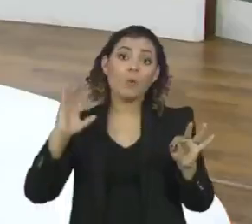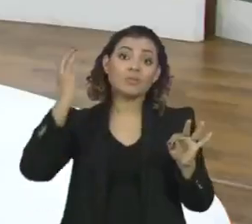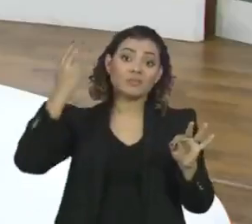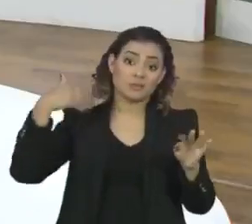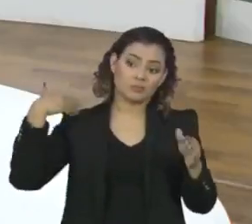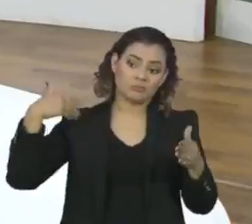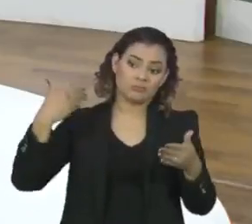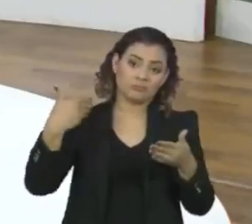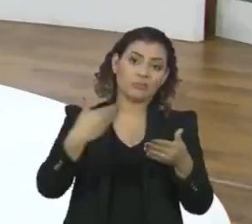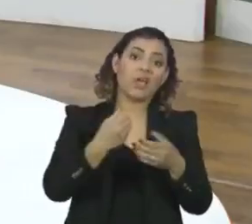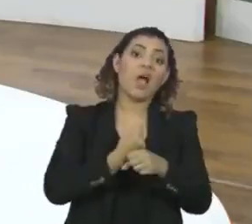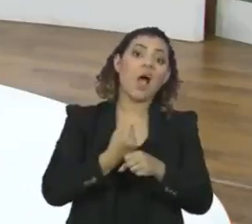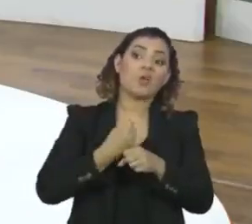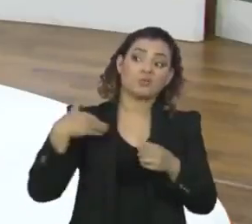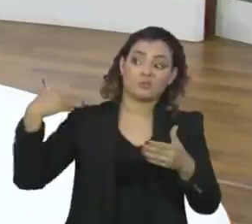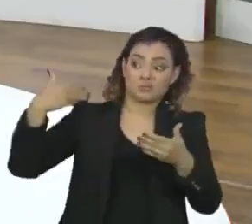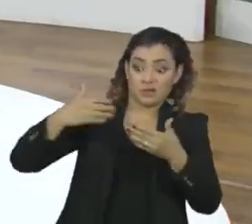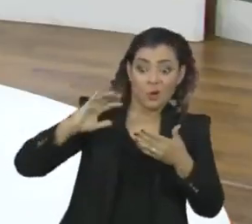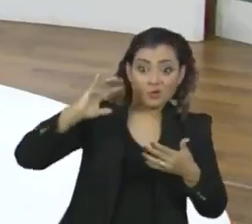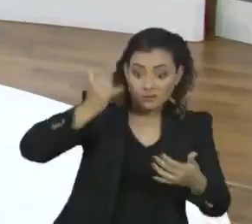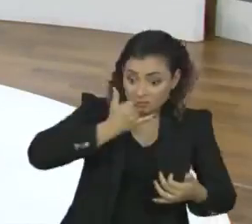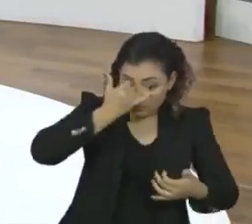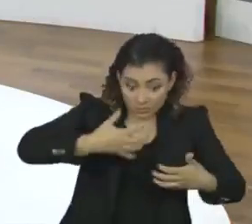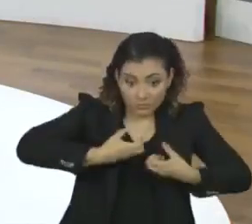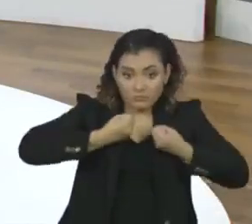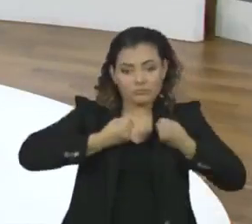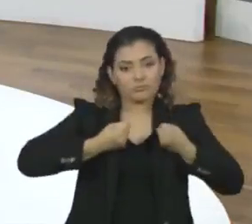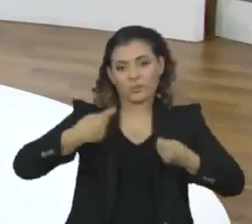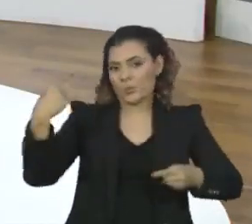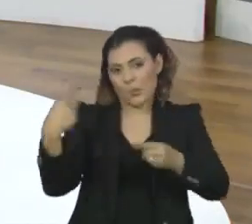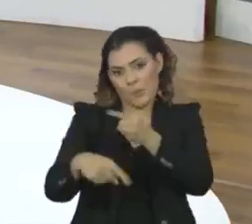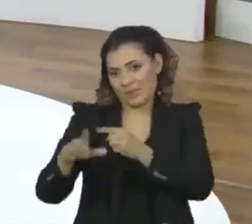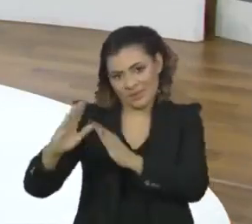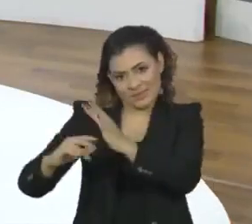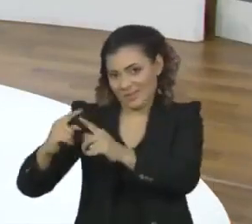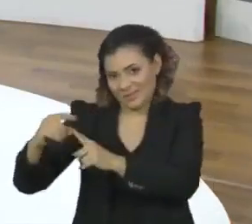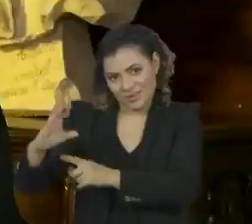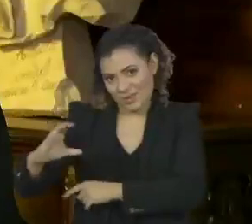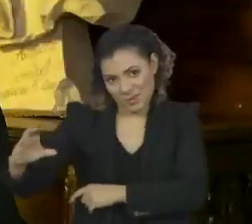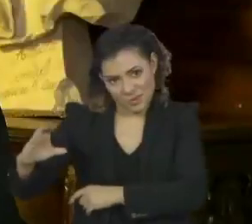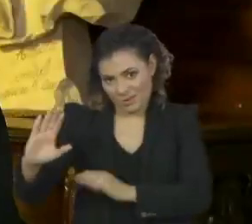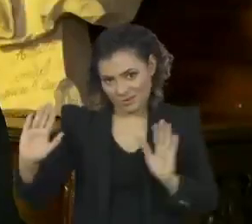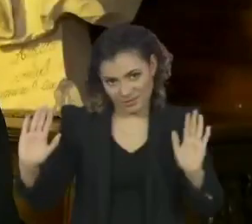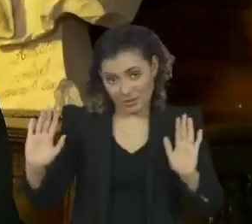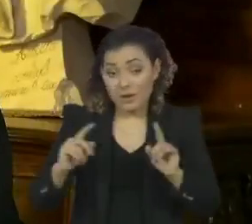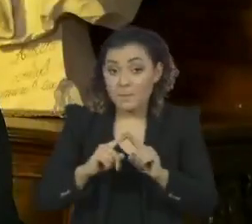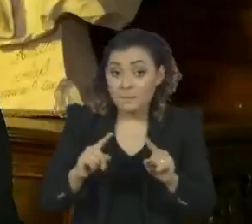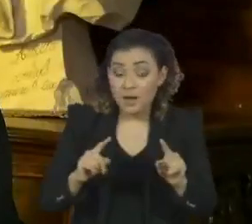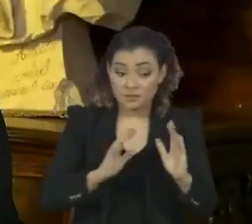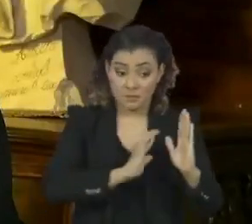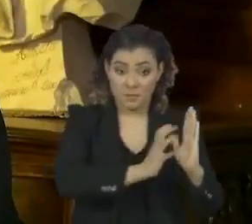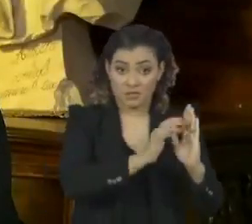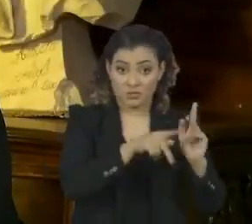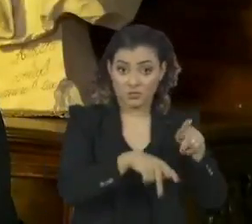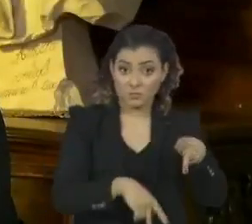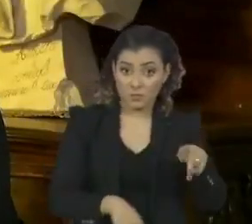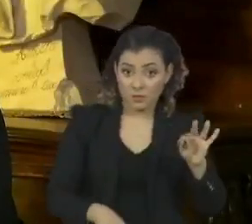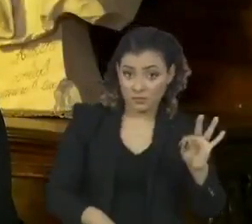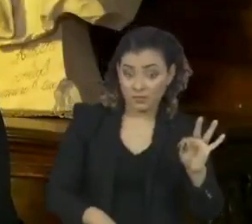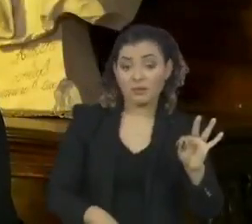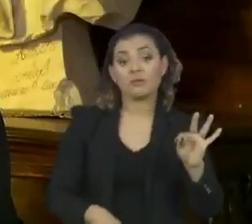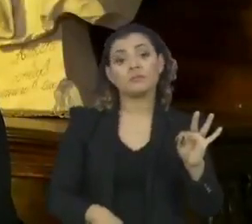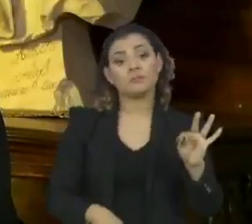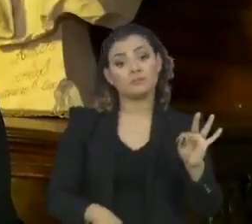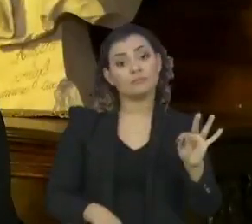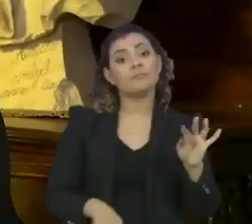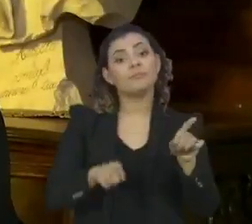assumir anos mais tarde, que este partido iniciante tivesse guarida